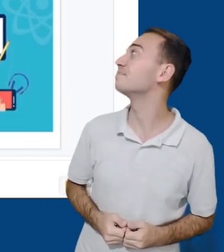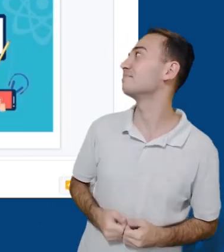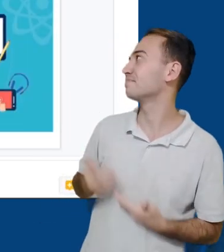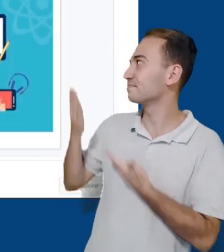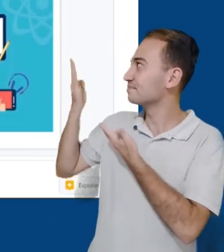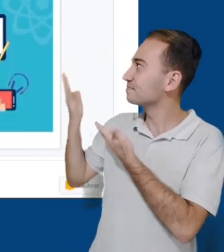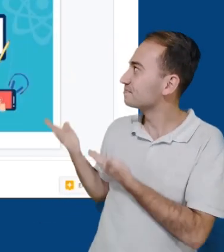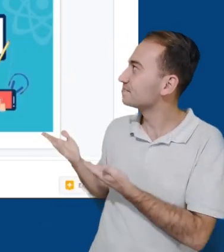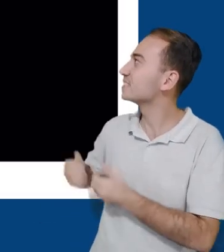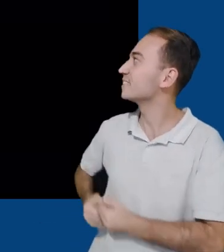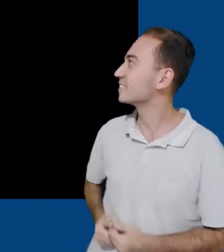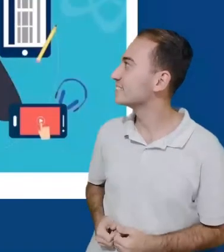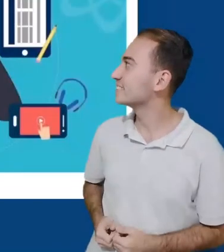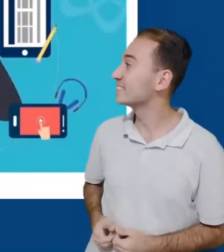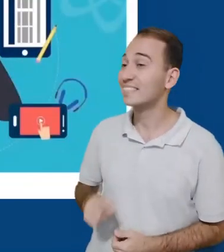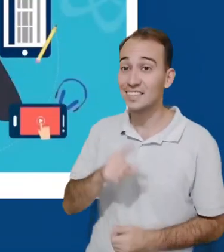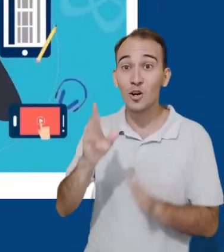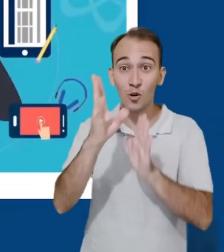Apresentar.